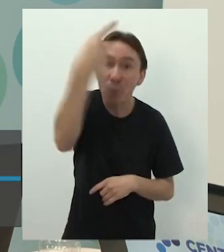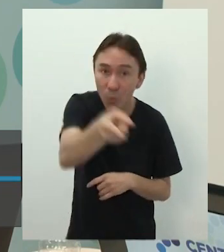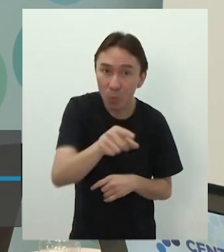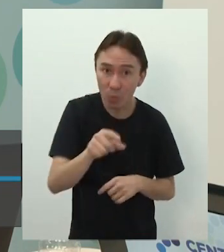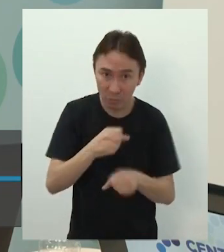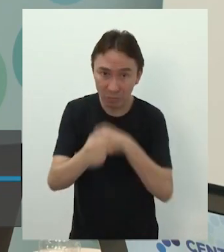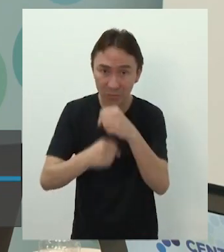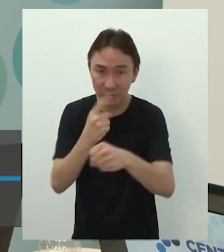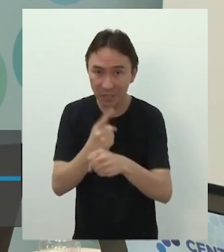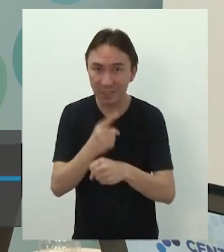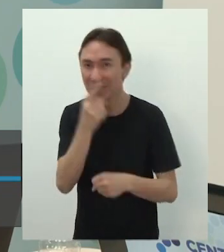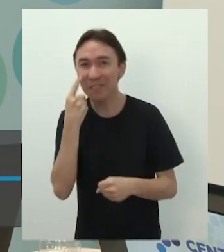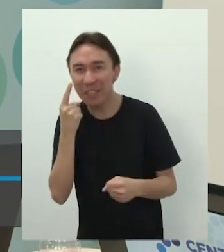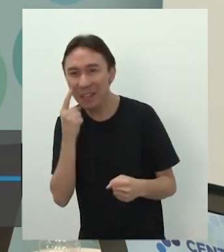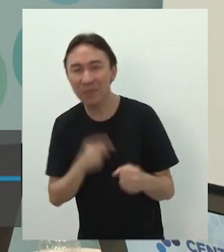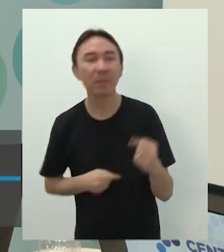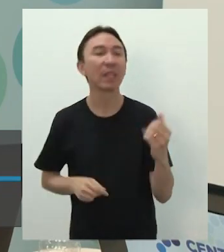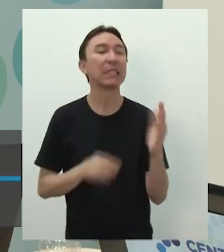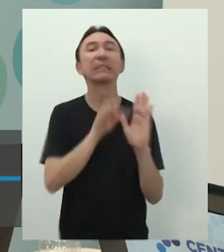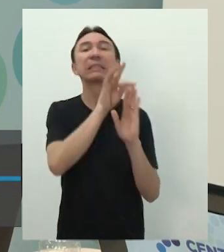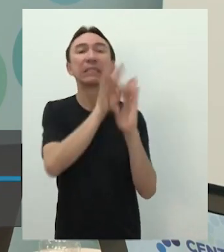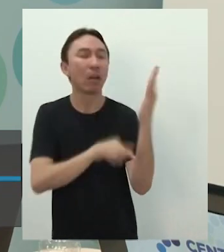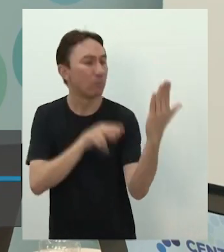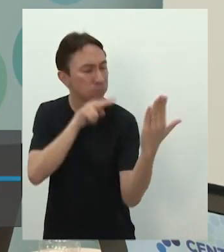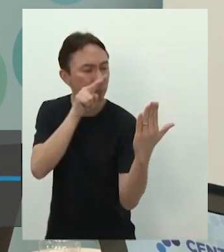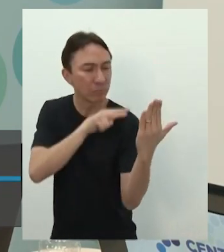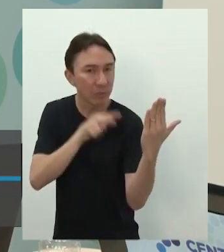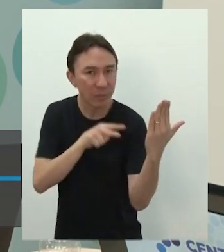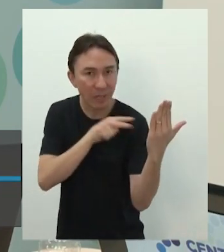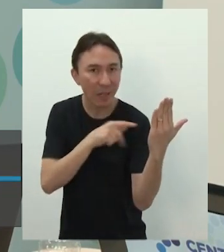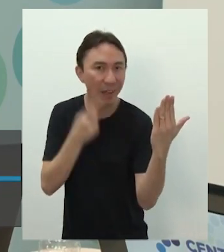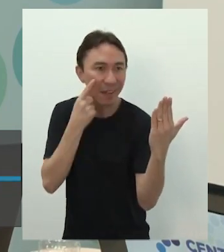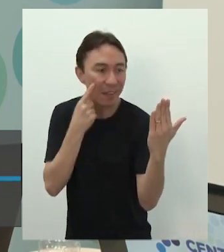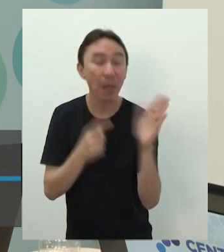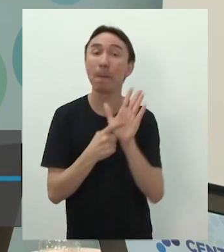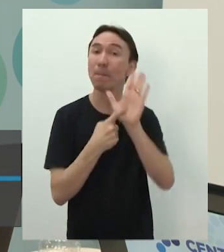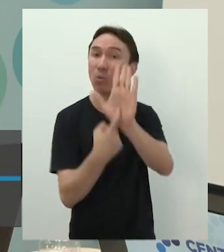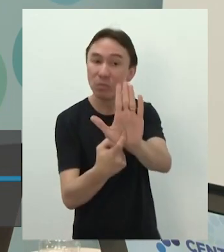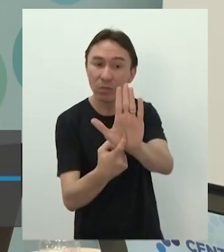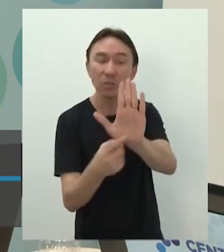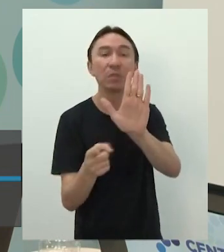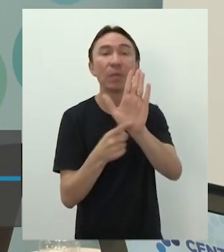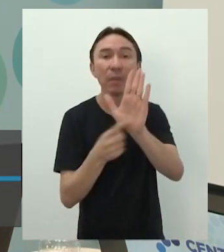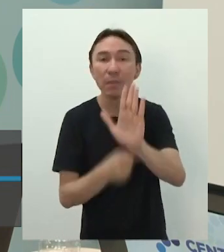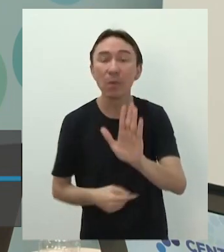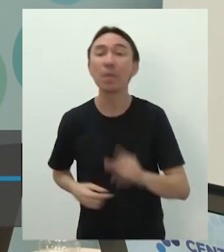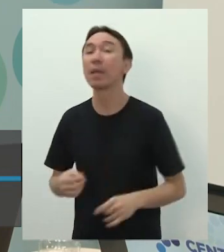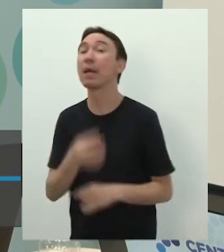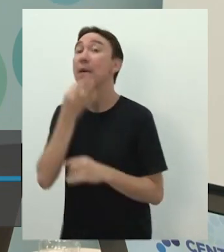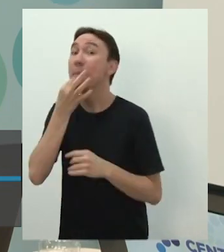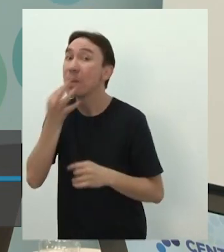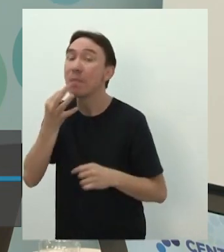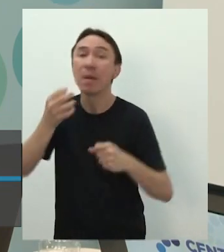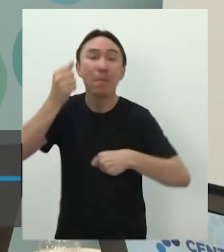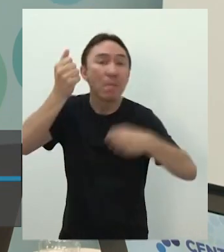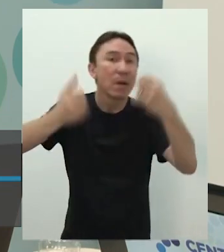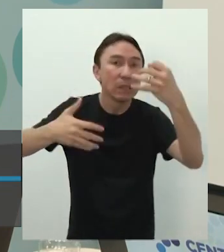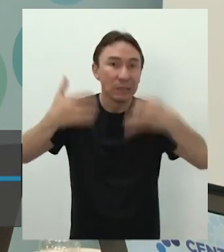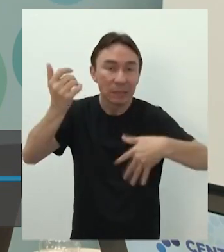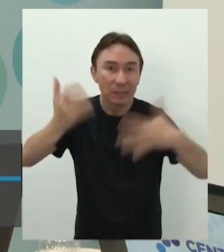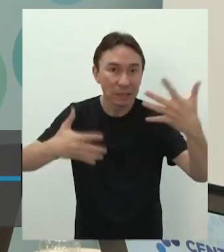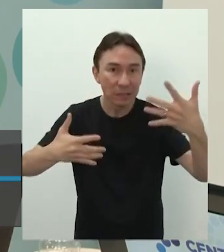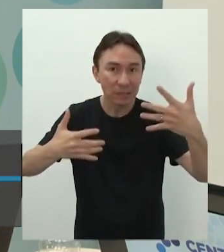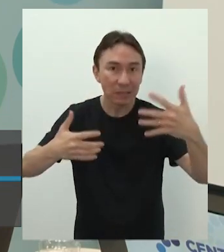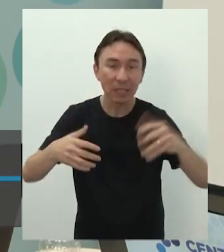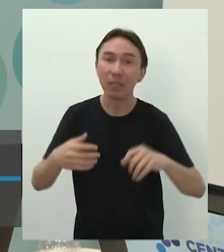leitura. Porque você lê o texto positivo de um jeito e lê o argumentativo de outro. Um exemplo muito claro é a notícia. A notícia